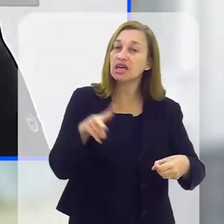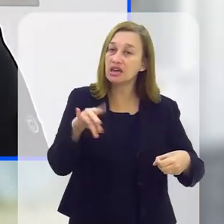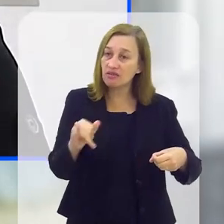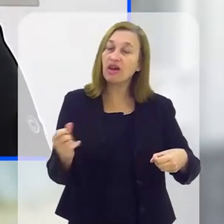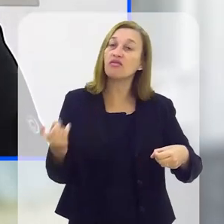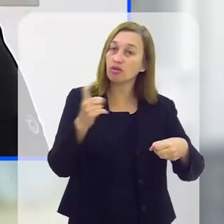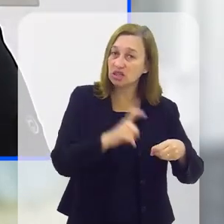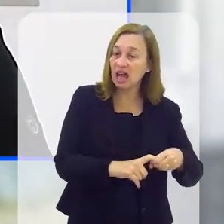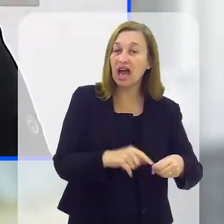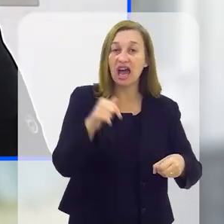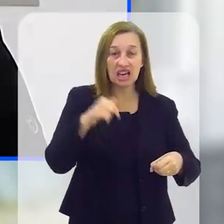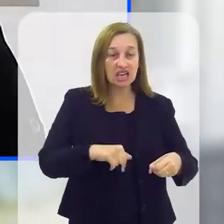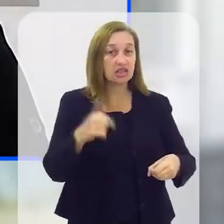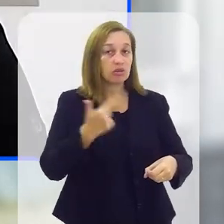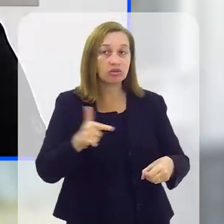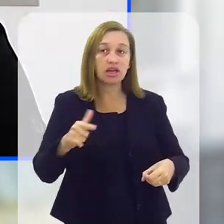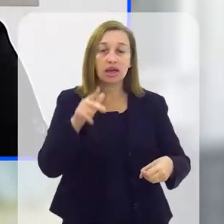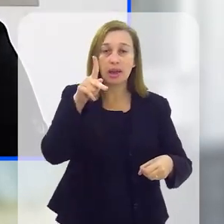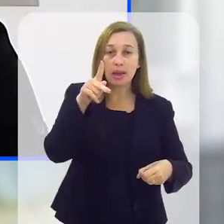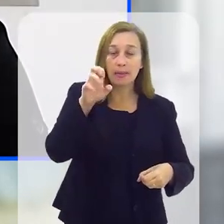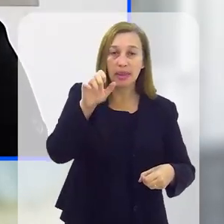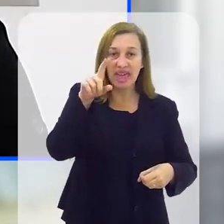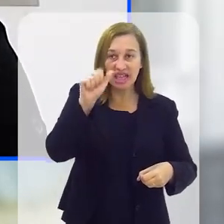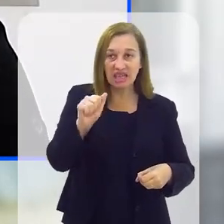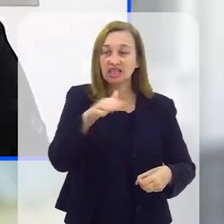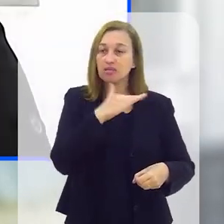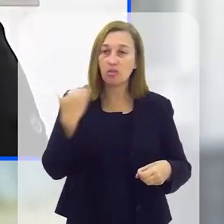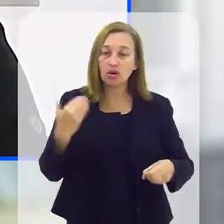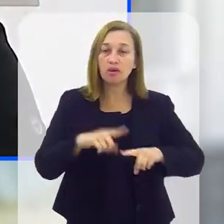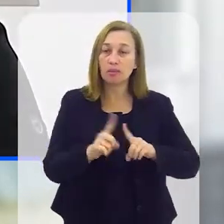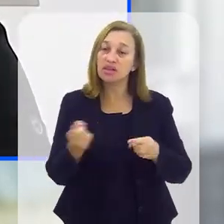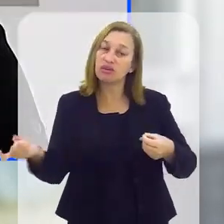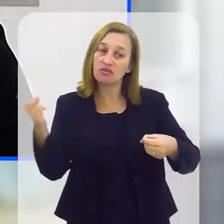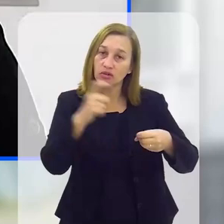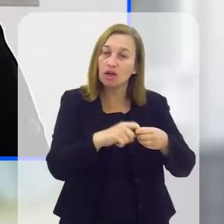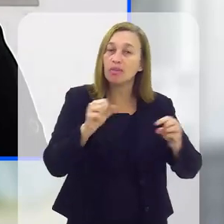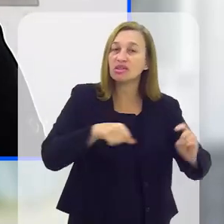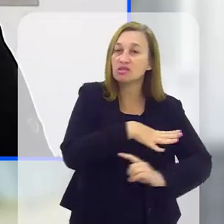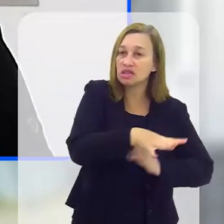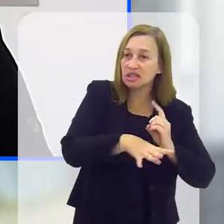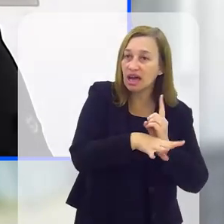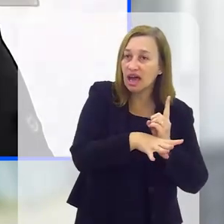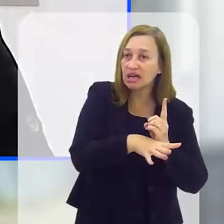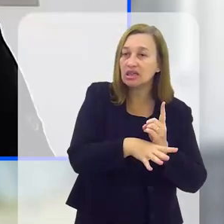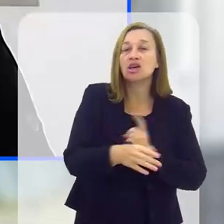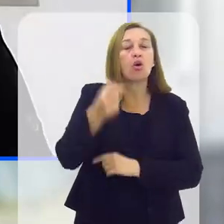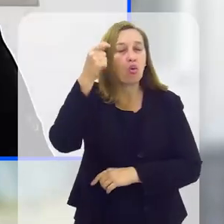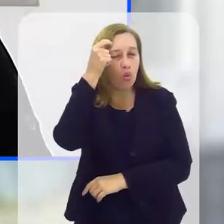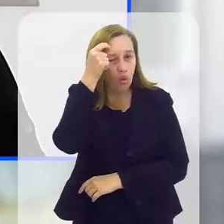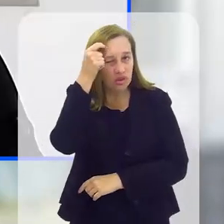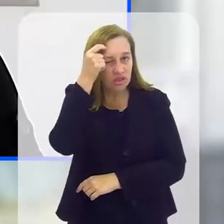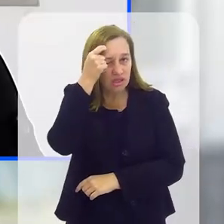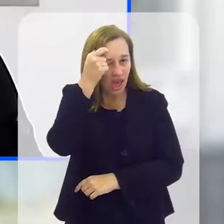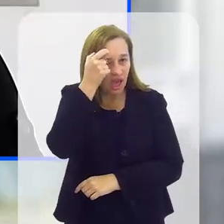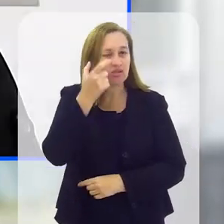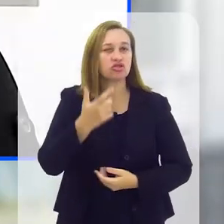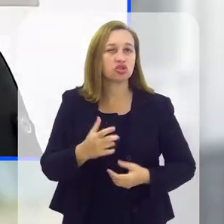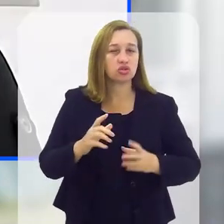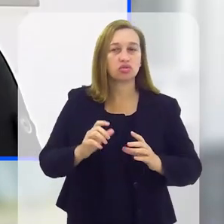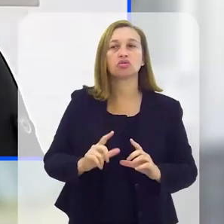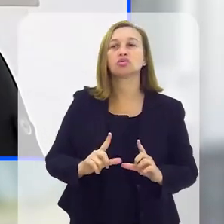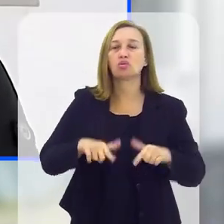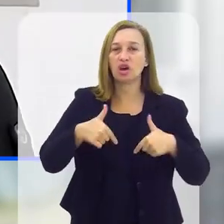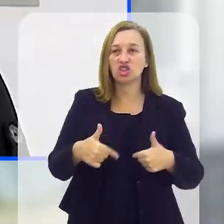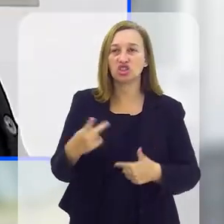que nós não temos pena de morte, vai voltar para a sociedade de uma forma bem mais consciente,